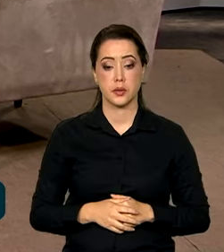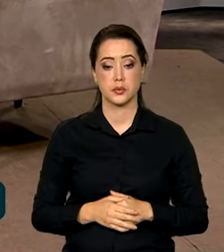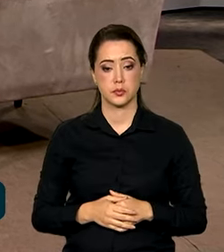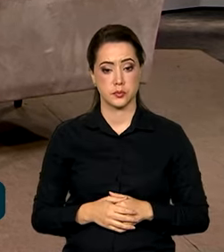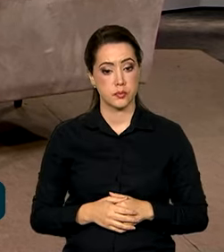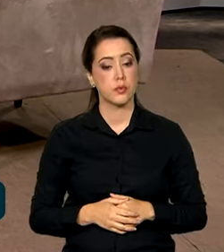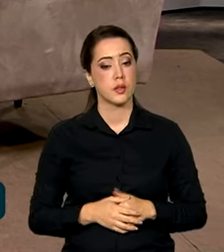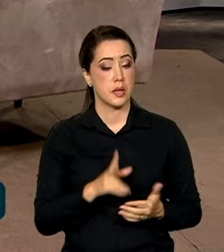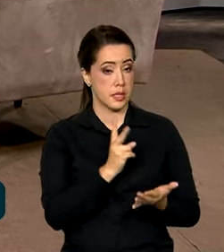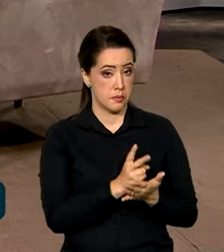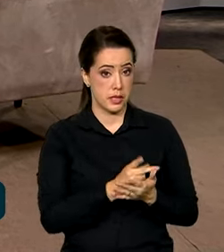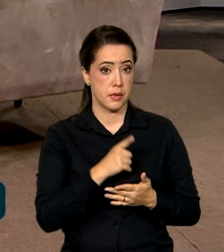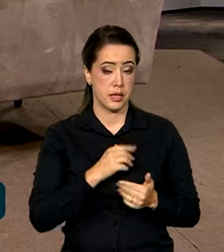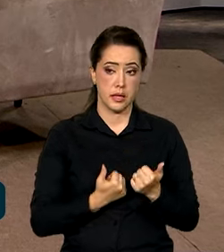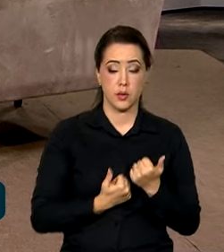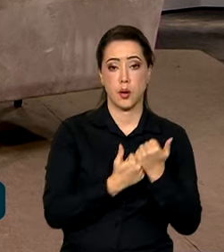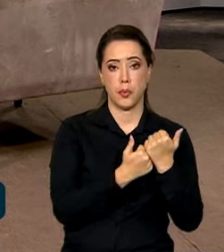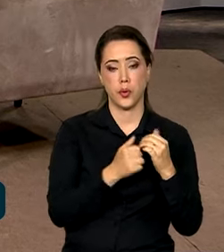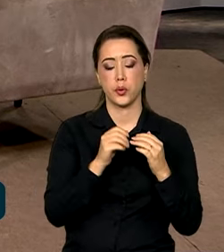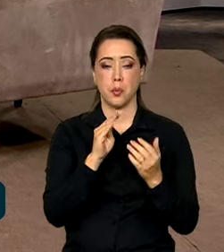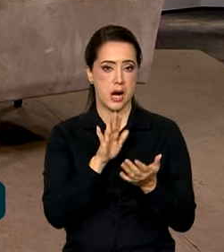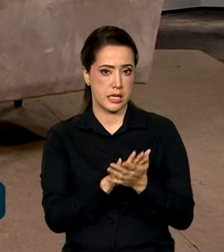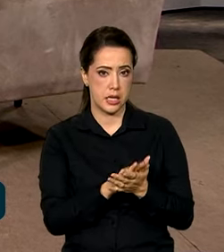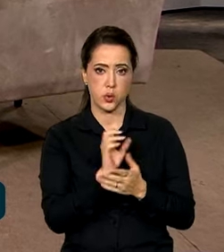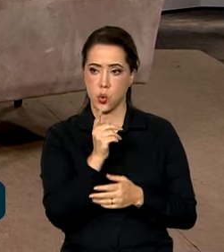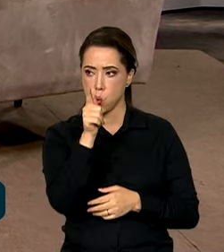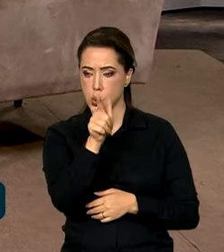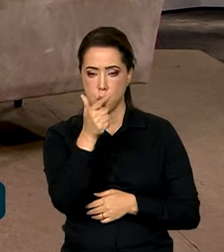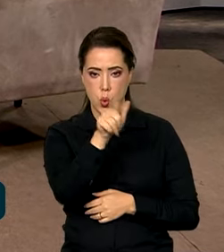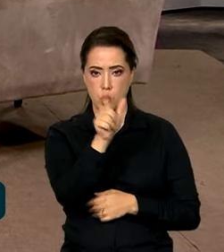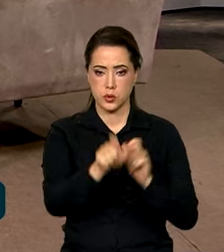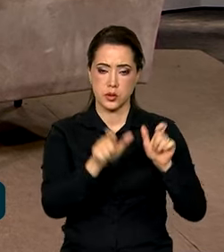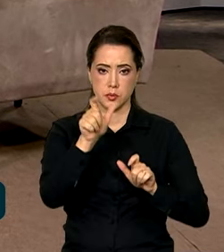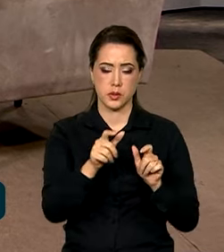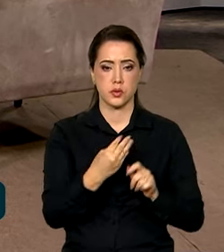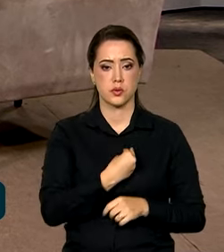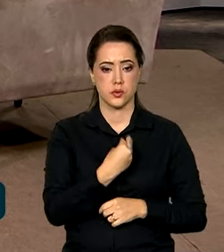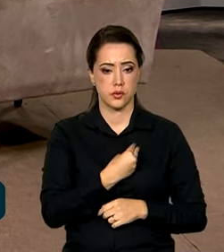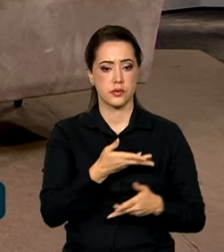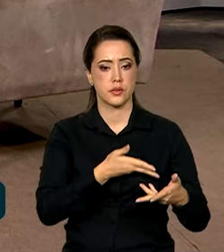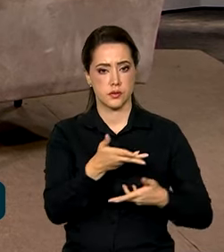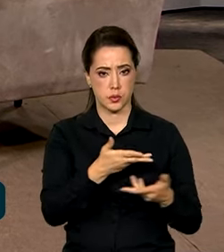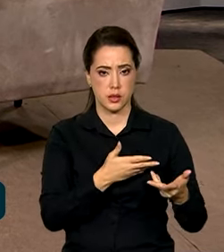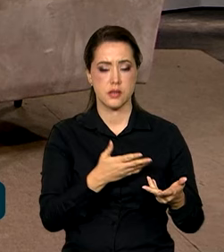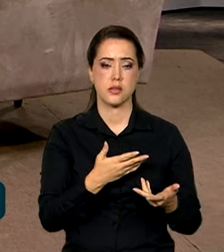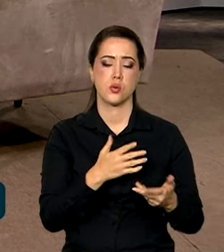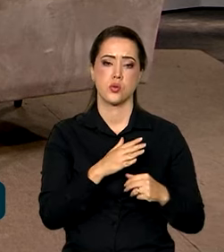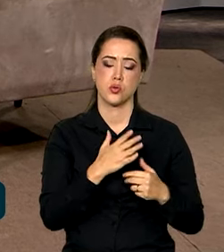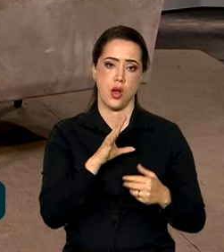E mesmo ela tendo um companheiro ou alguém com quem ela vive uma relação afetiva,